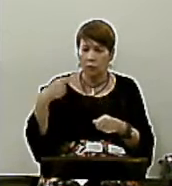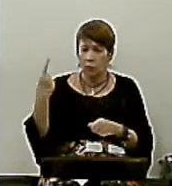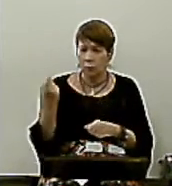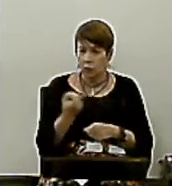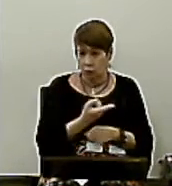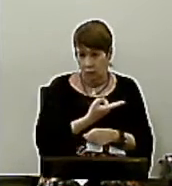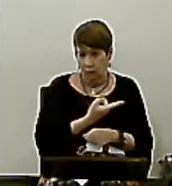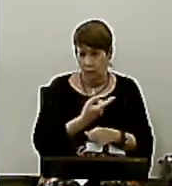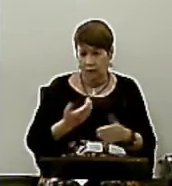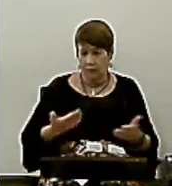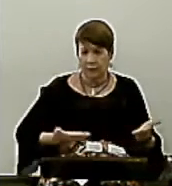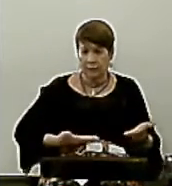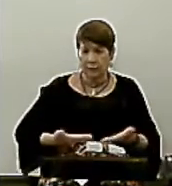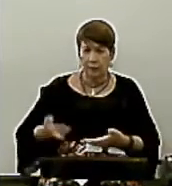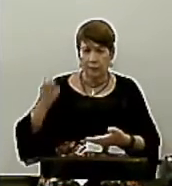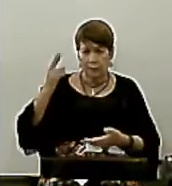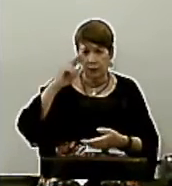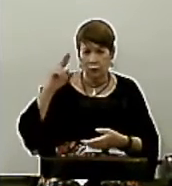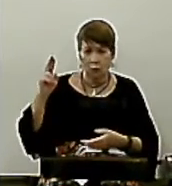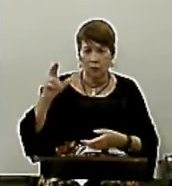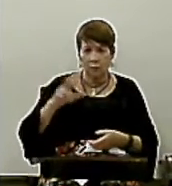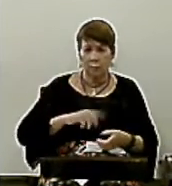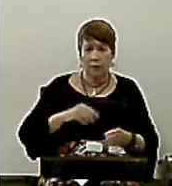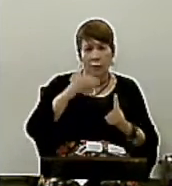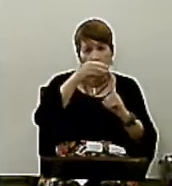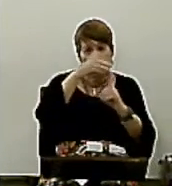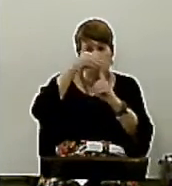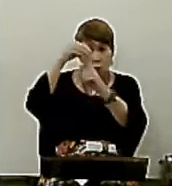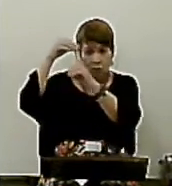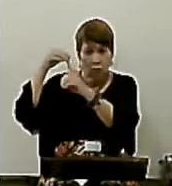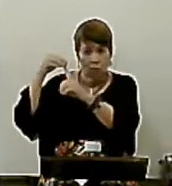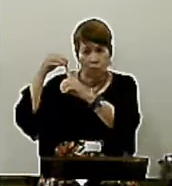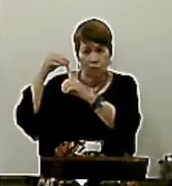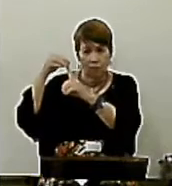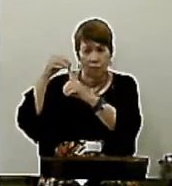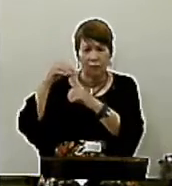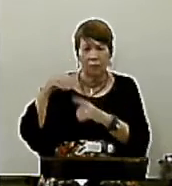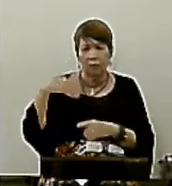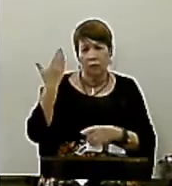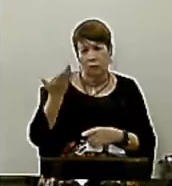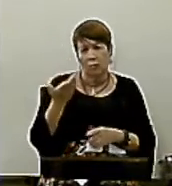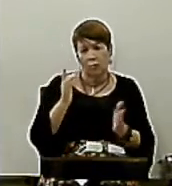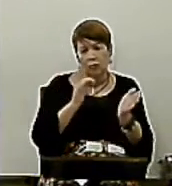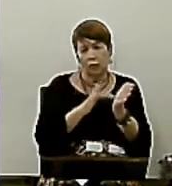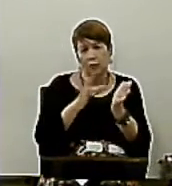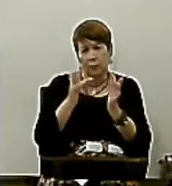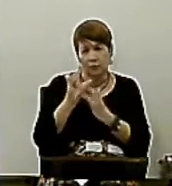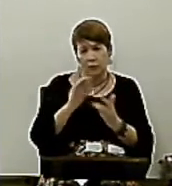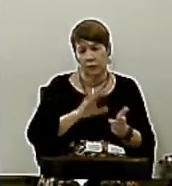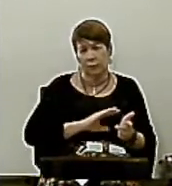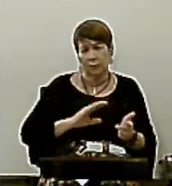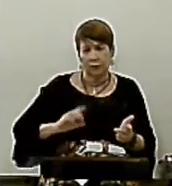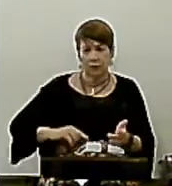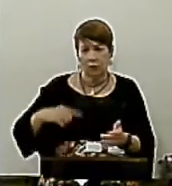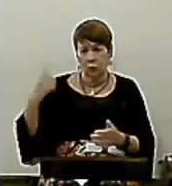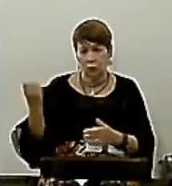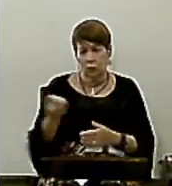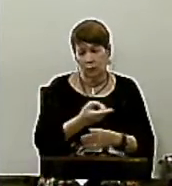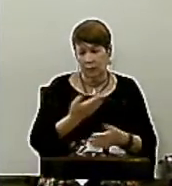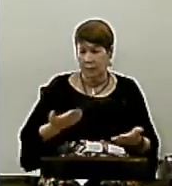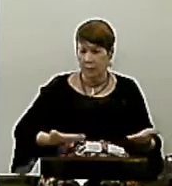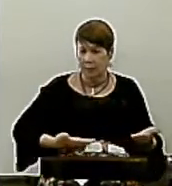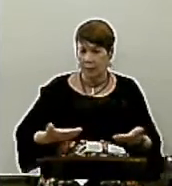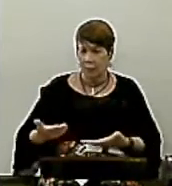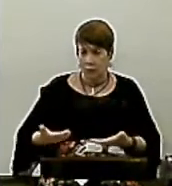Servos Senhor É apenas um Que é Cristo E ele então Diz que nós Somos servos Uns dos outros